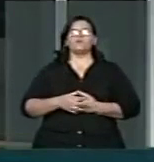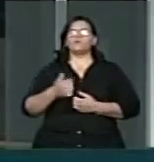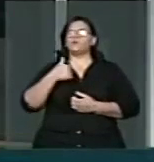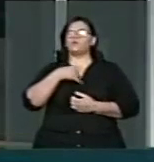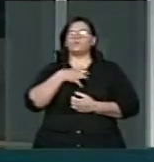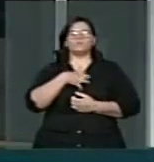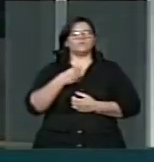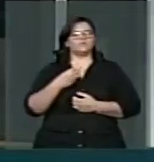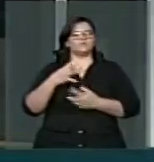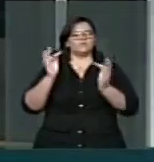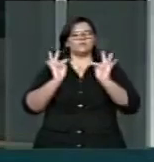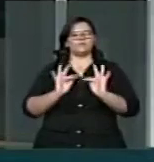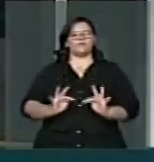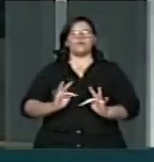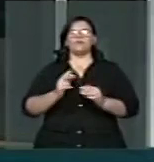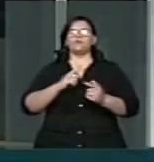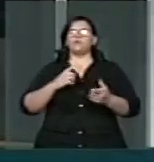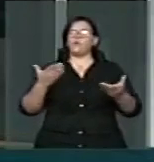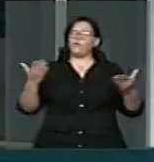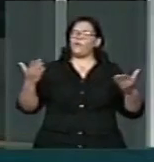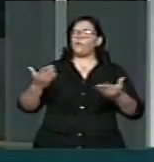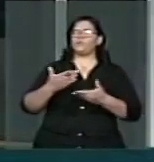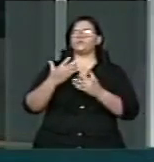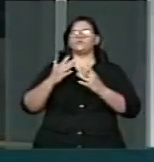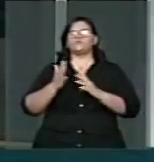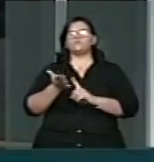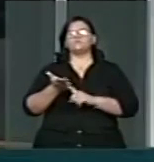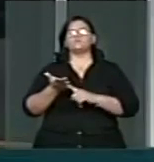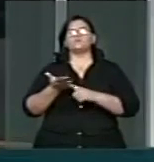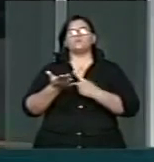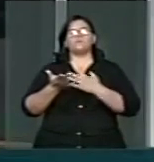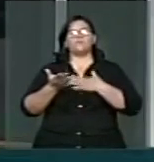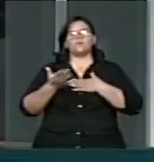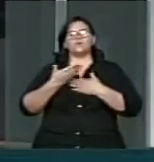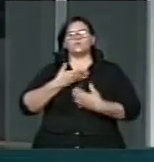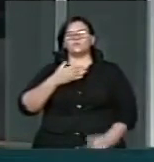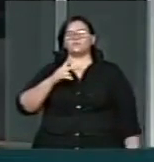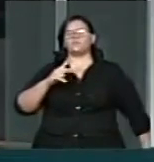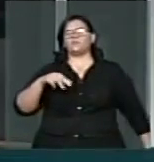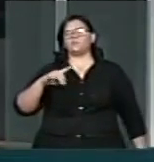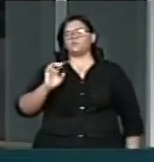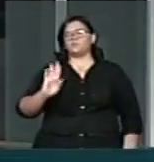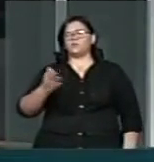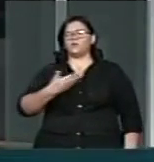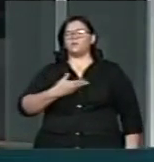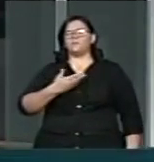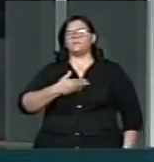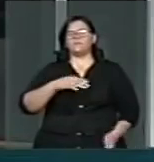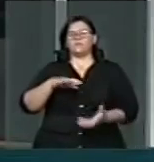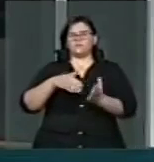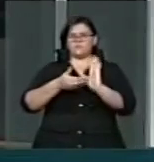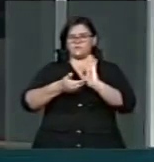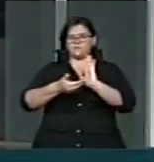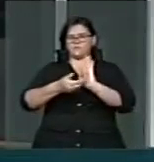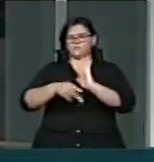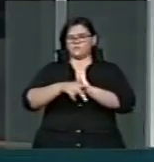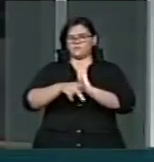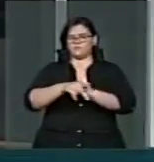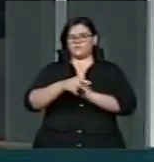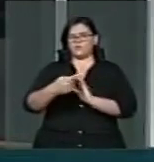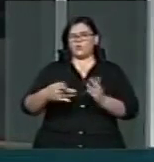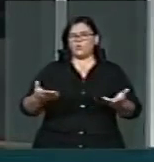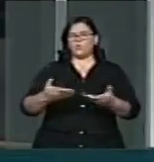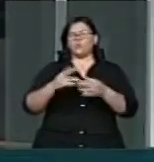tenho a honra e o privilégio de representar os meus companheiros do PMDB, colegas deputados da Câmara dos Deputados, nesta